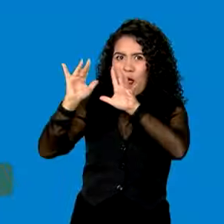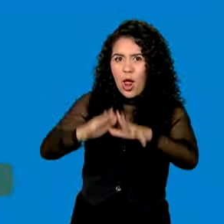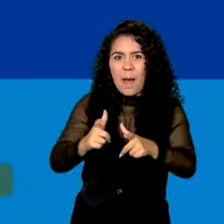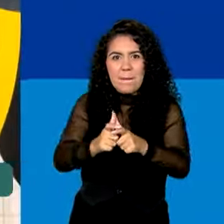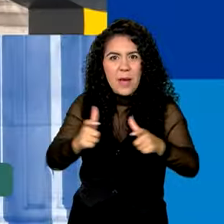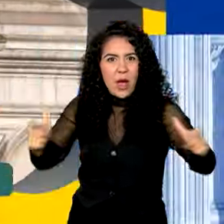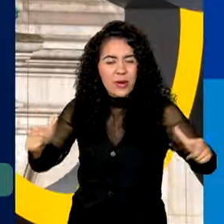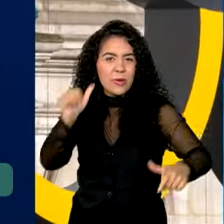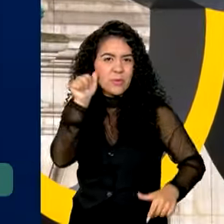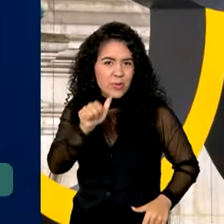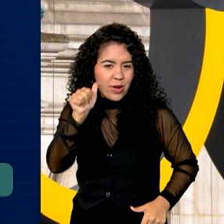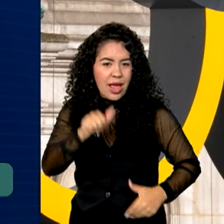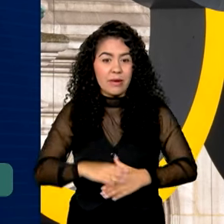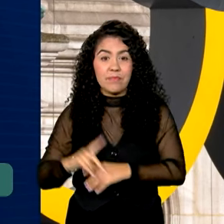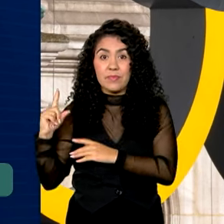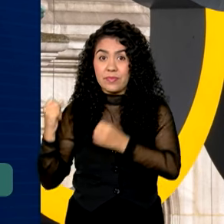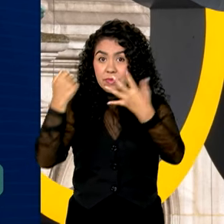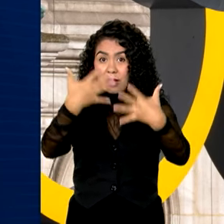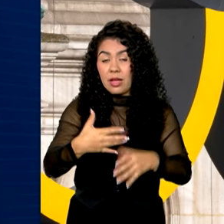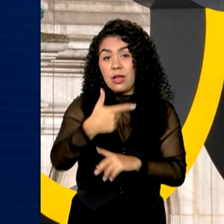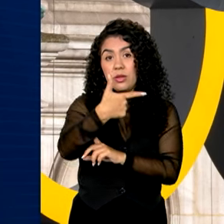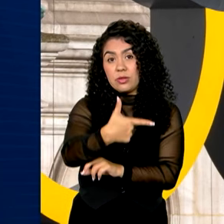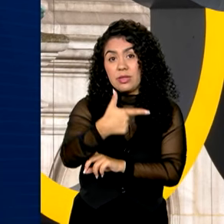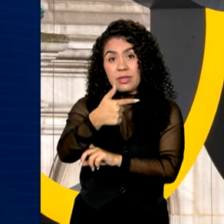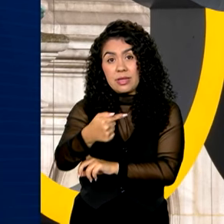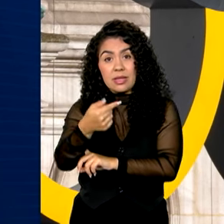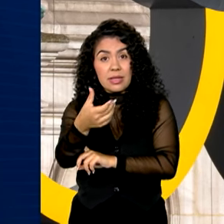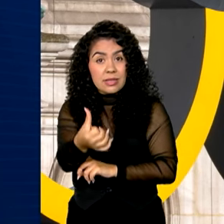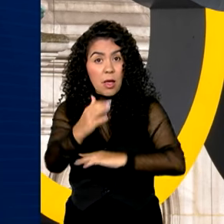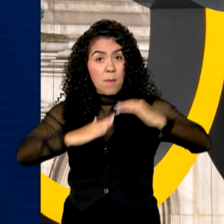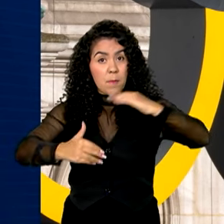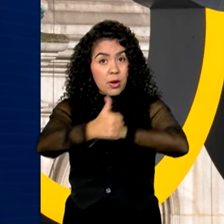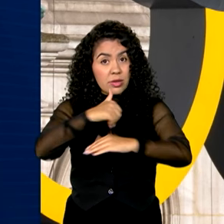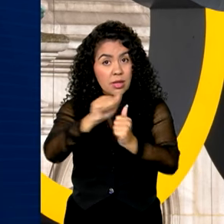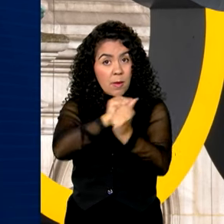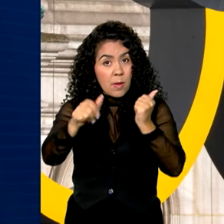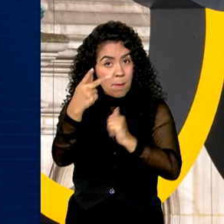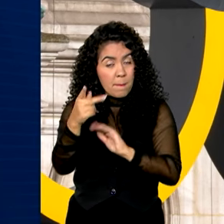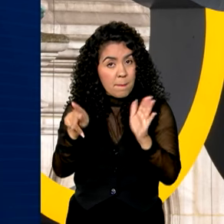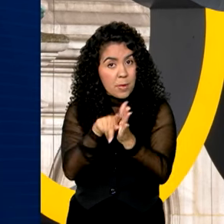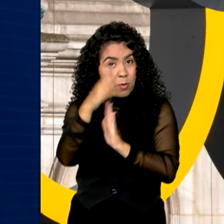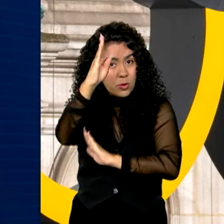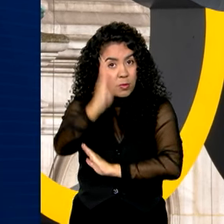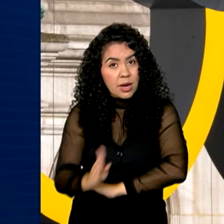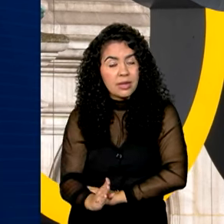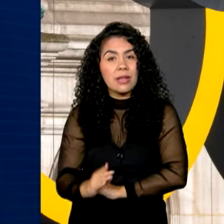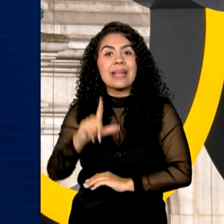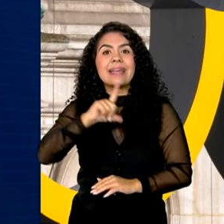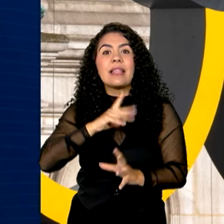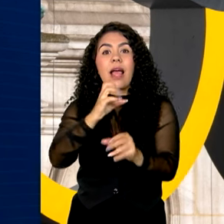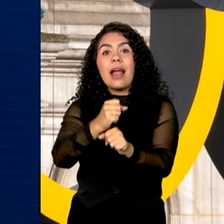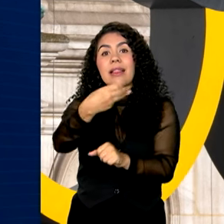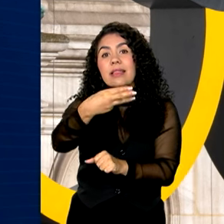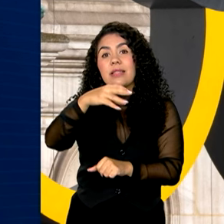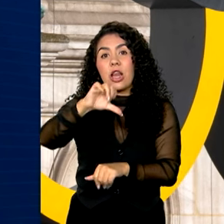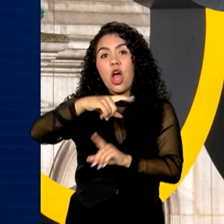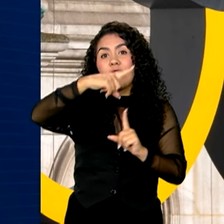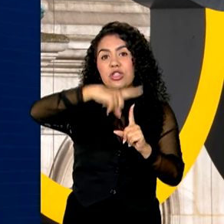Dos 276 atletas brasileiros que vão competir em 39 modalidades,